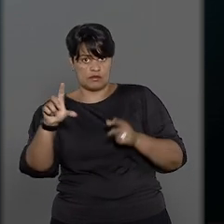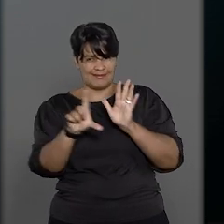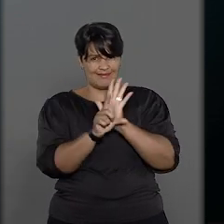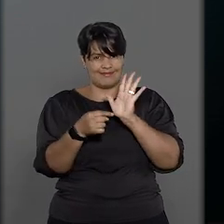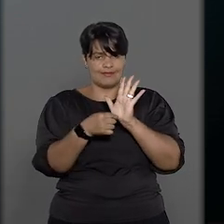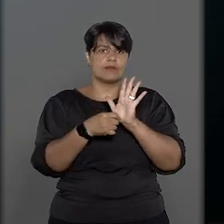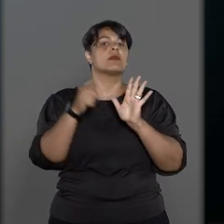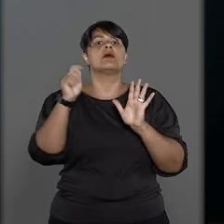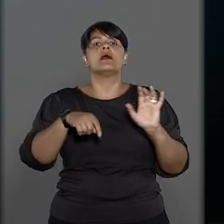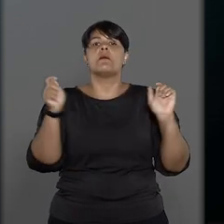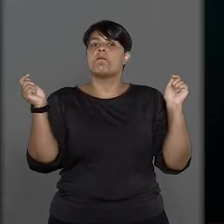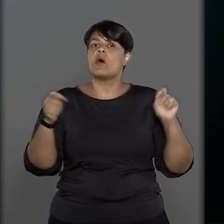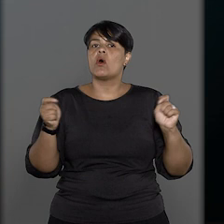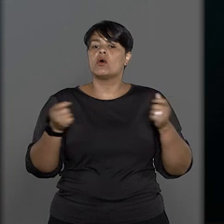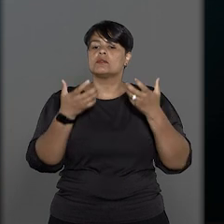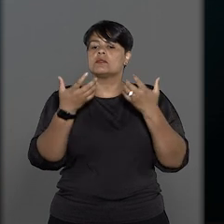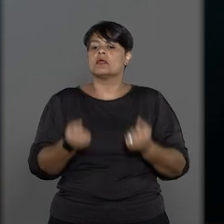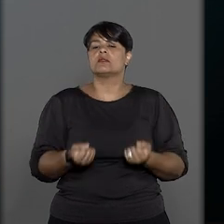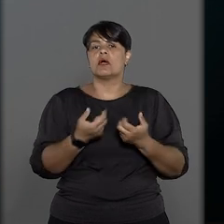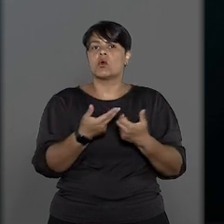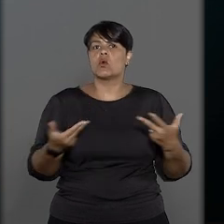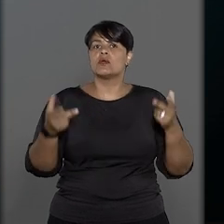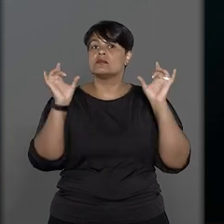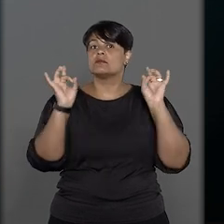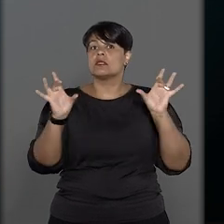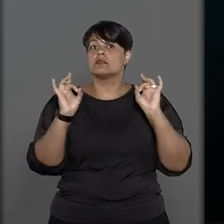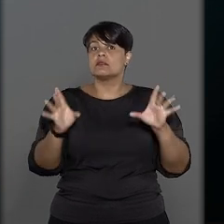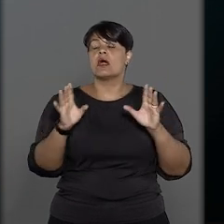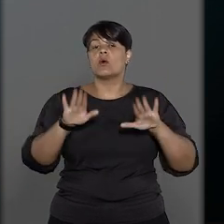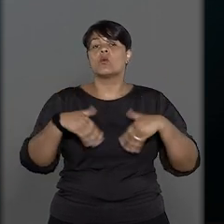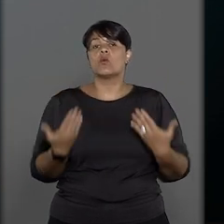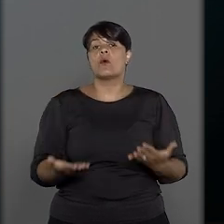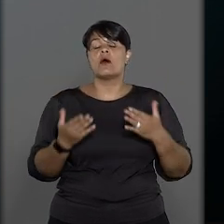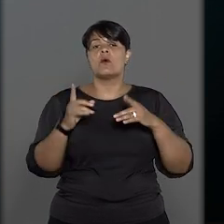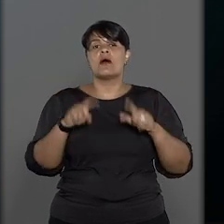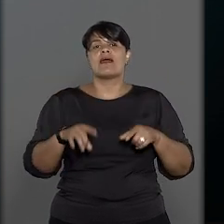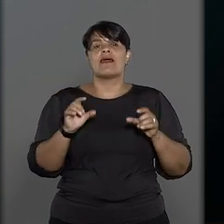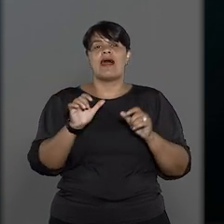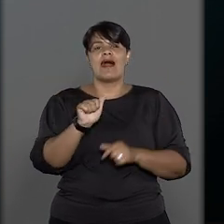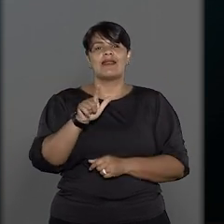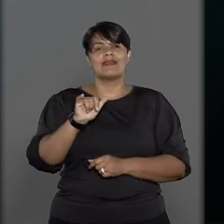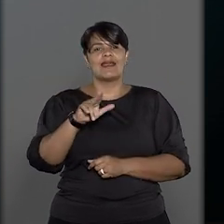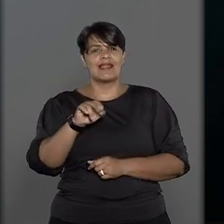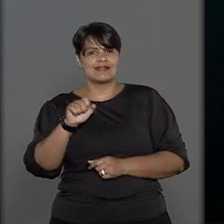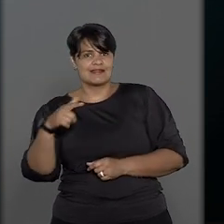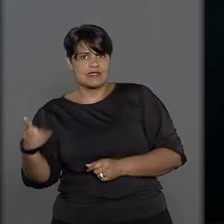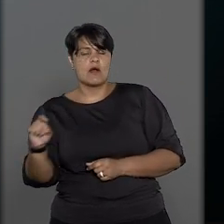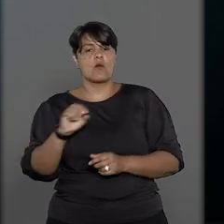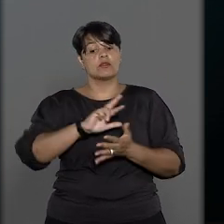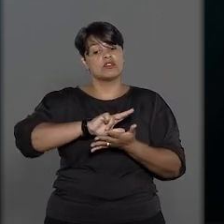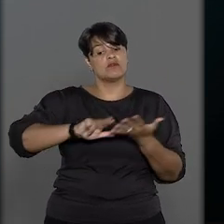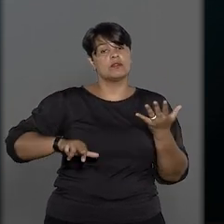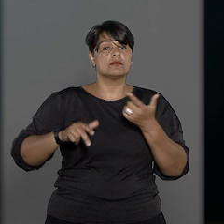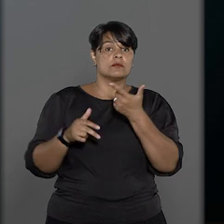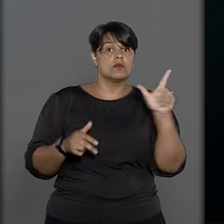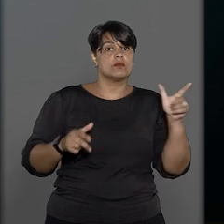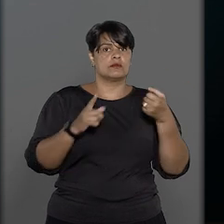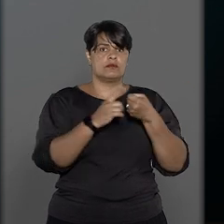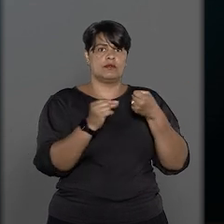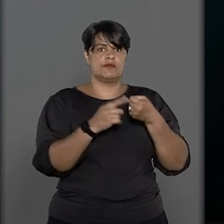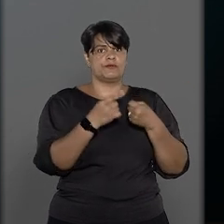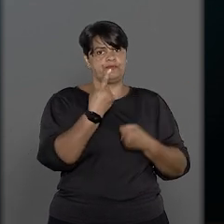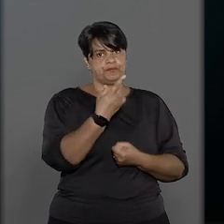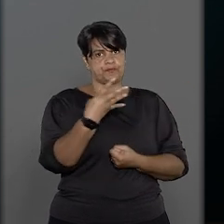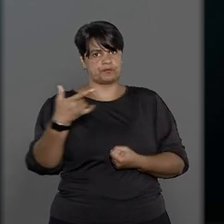prevêem a possibilidade de adoção excepcional de modalidade de alienação diversa daquelas estabelecidas no artigo